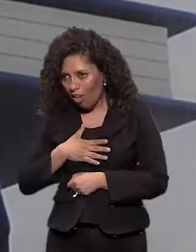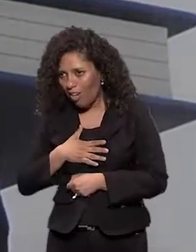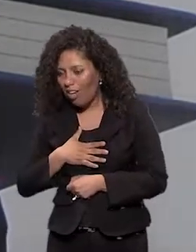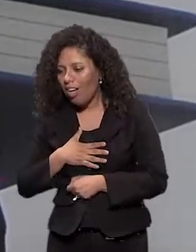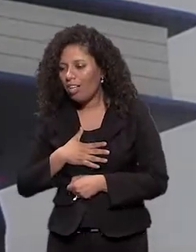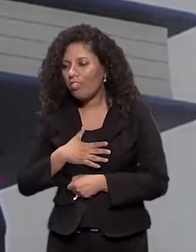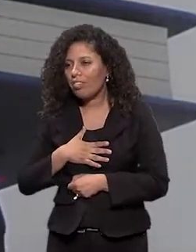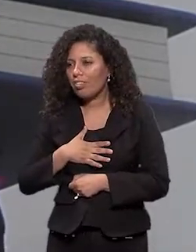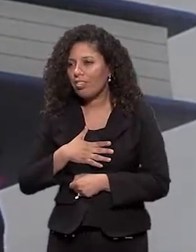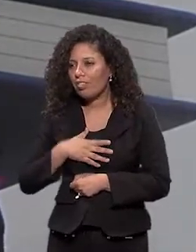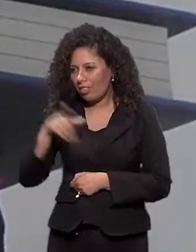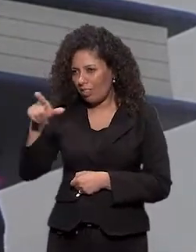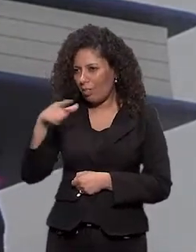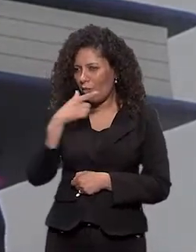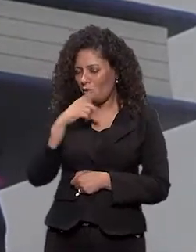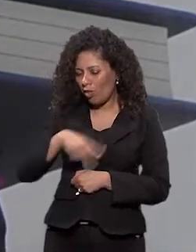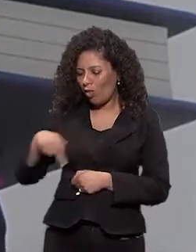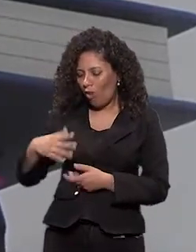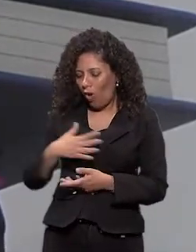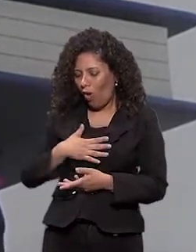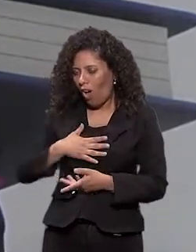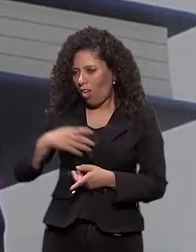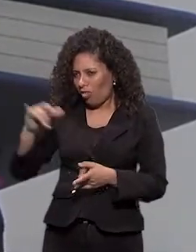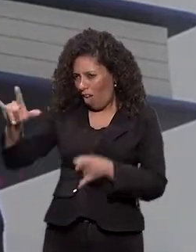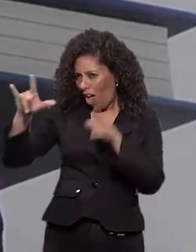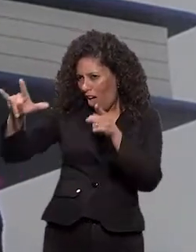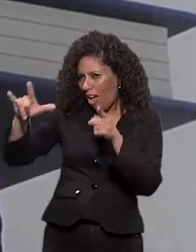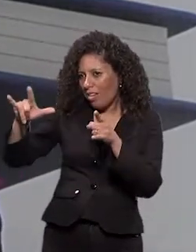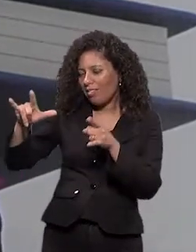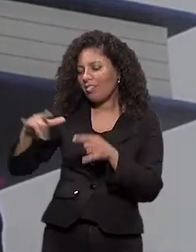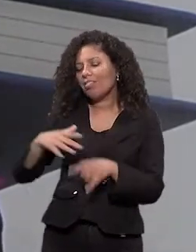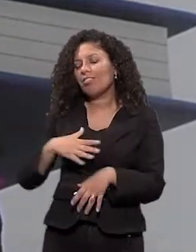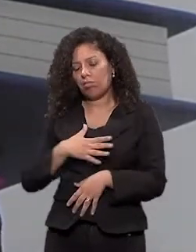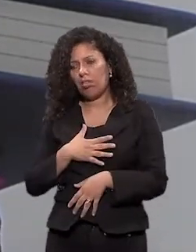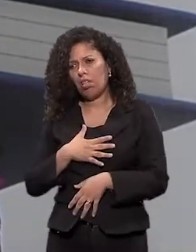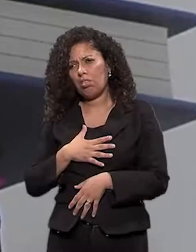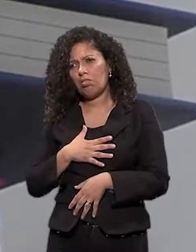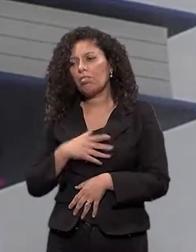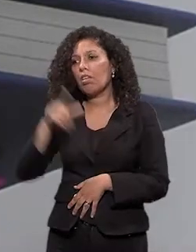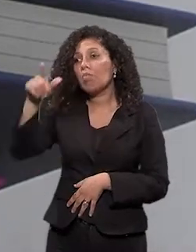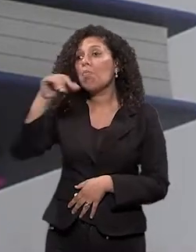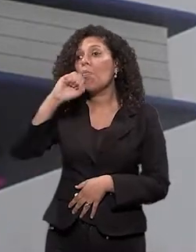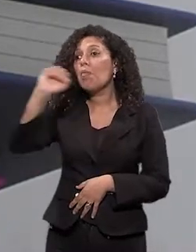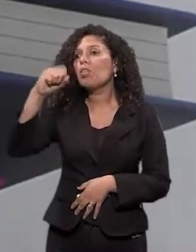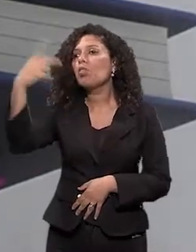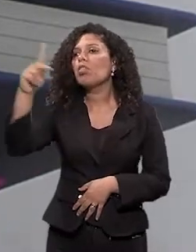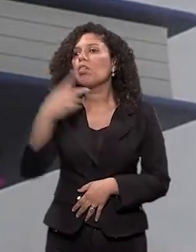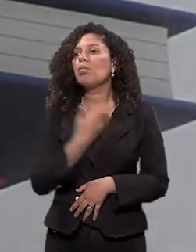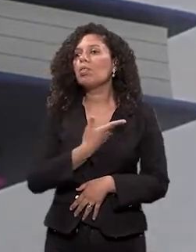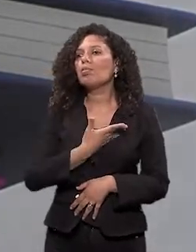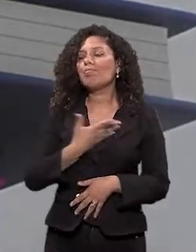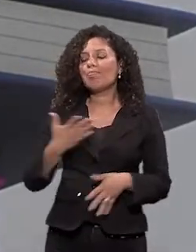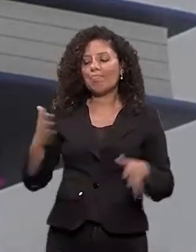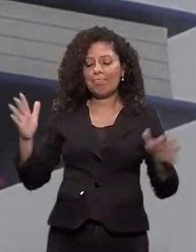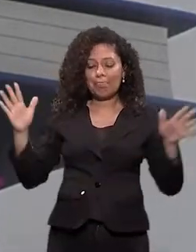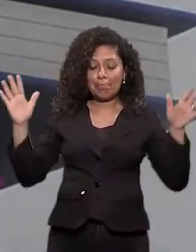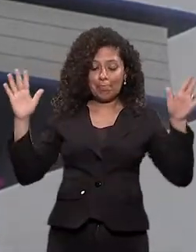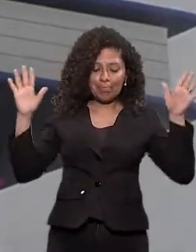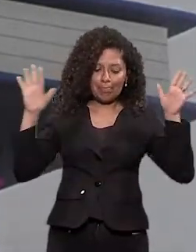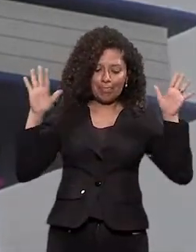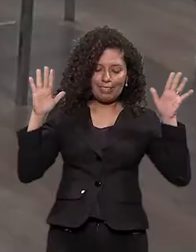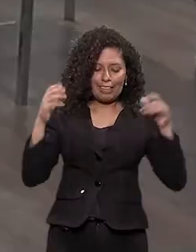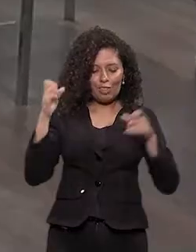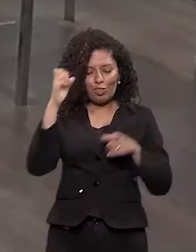Foi a primeira coisa que eu ouvi quando eu entrei lá. Então, assim, conseguir chegar e ganhar a confiança